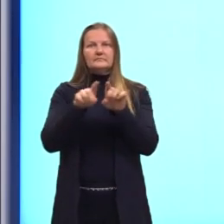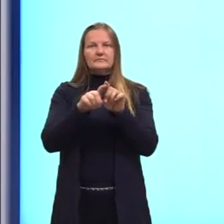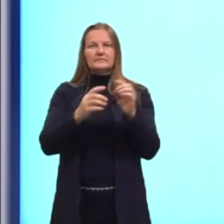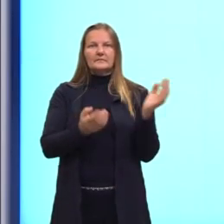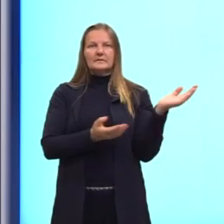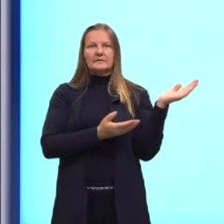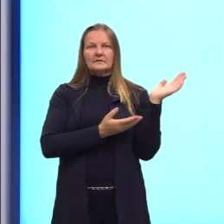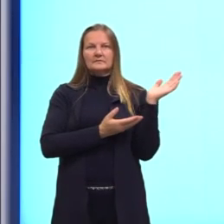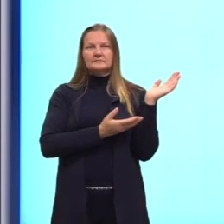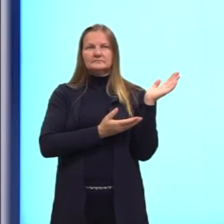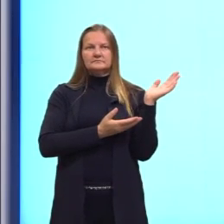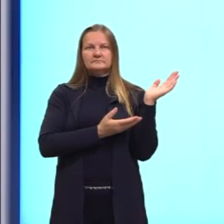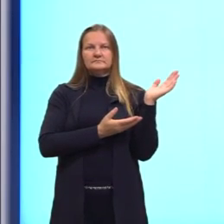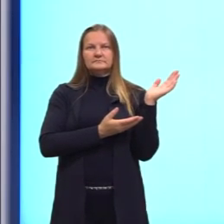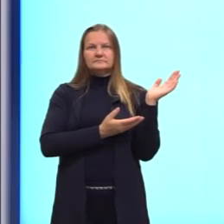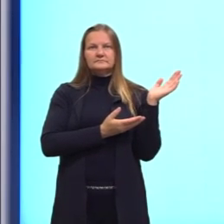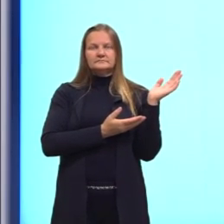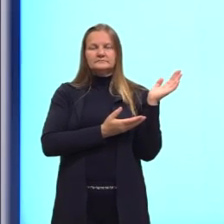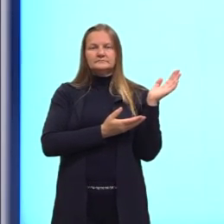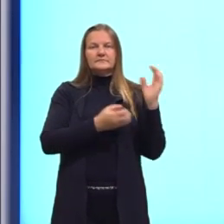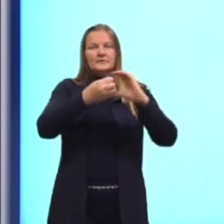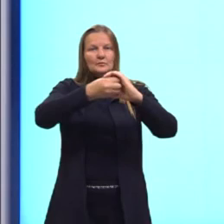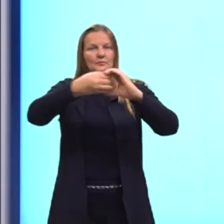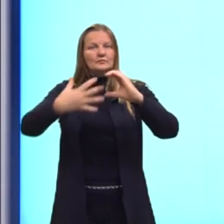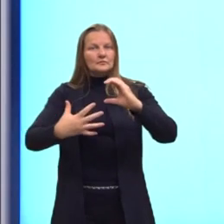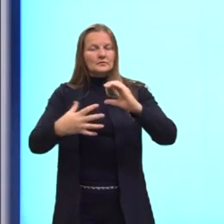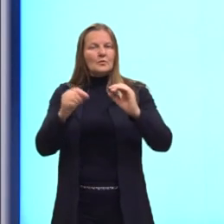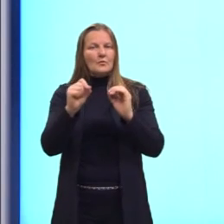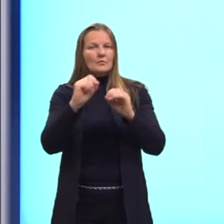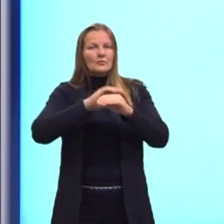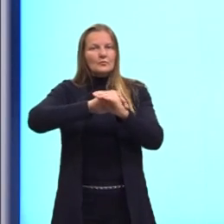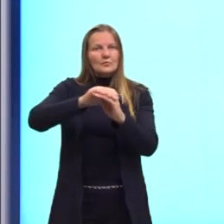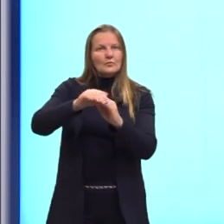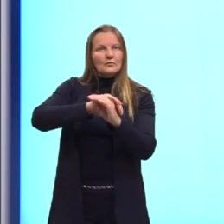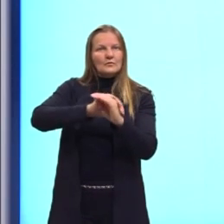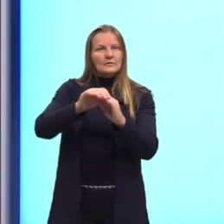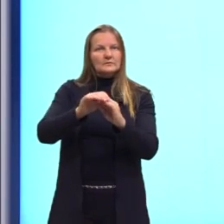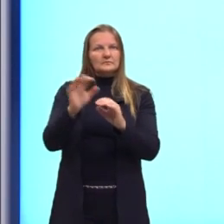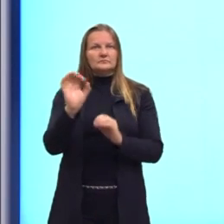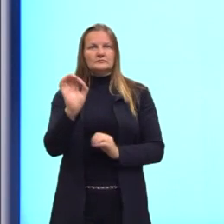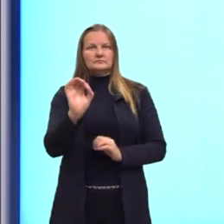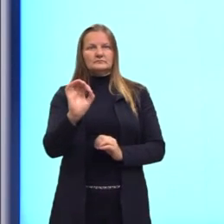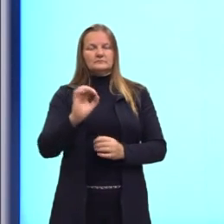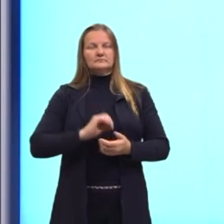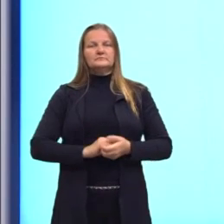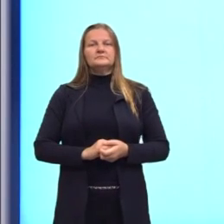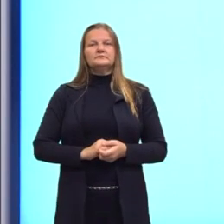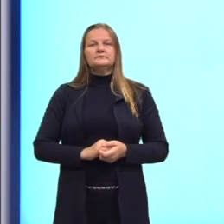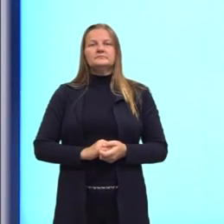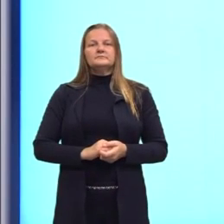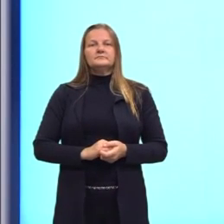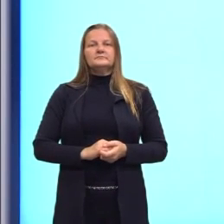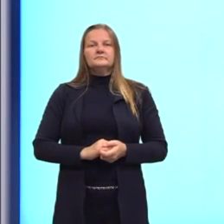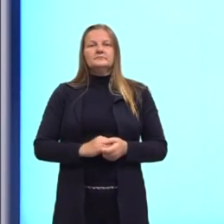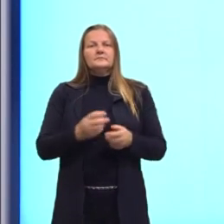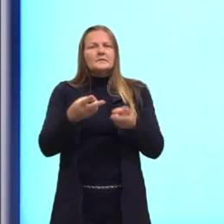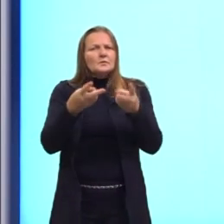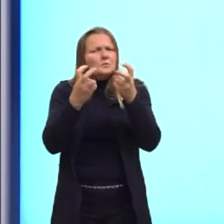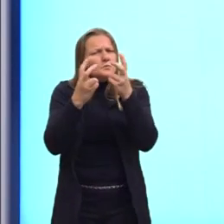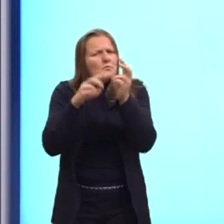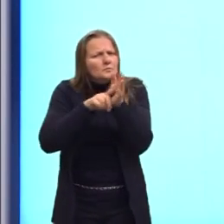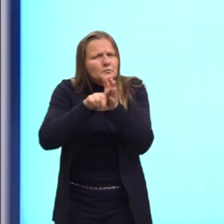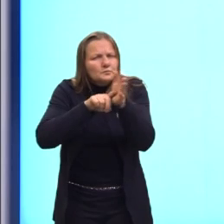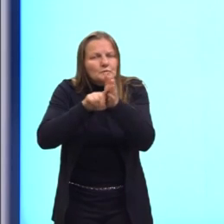também classificando poliedro convexo ou não convexo, seria ali verificar então que